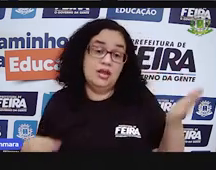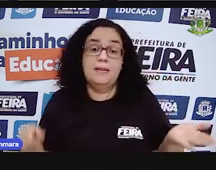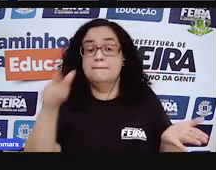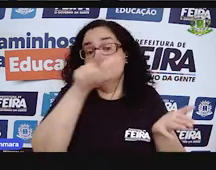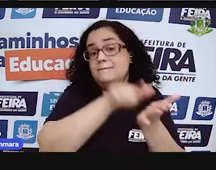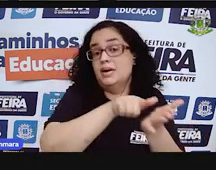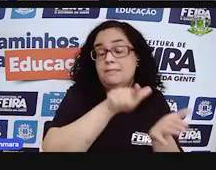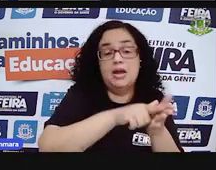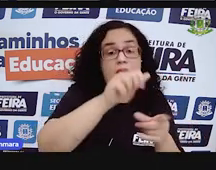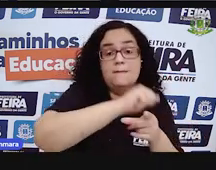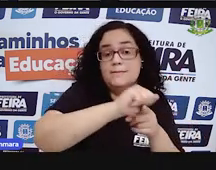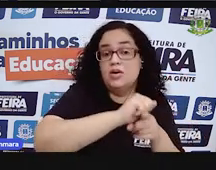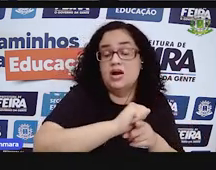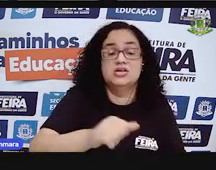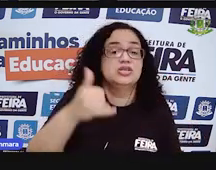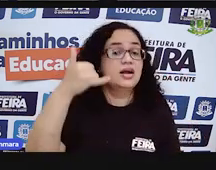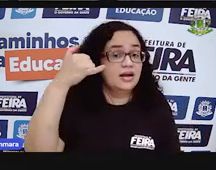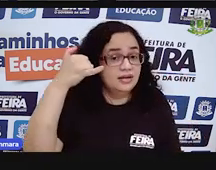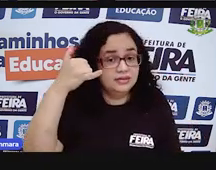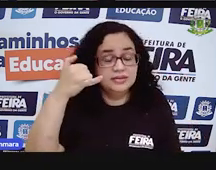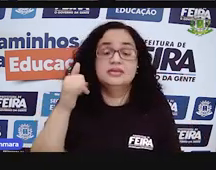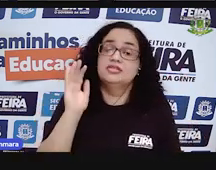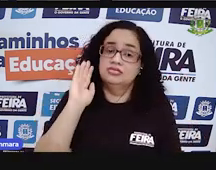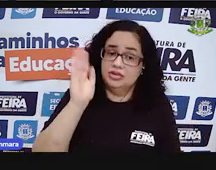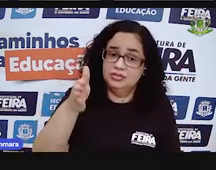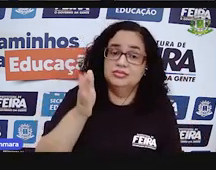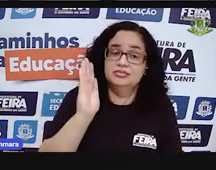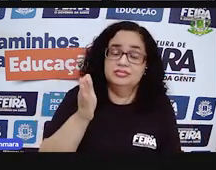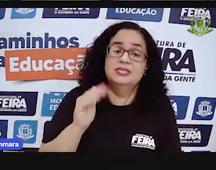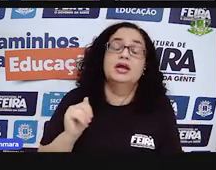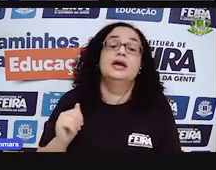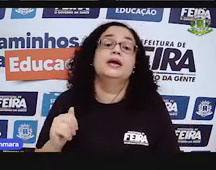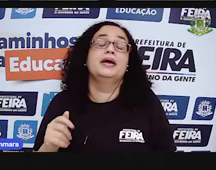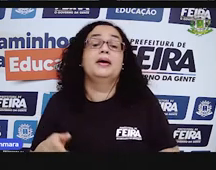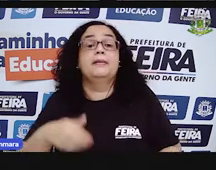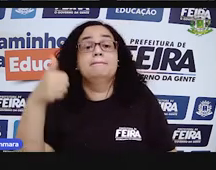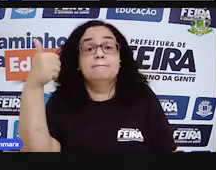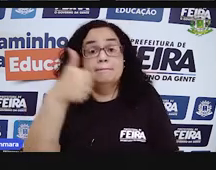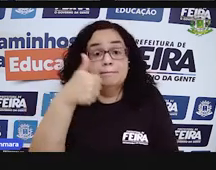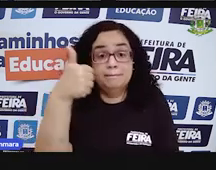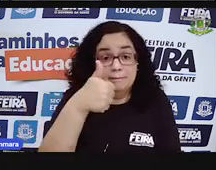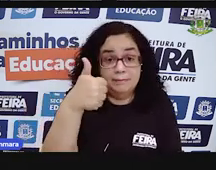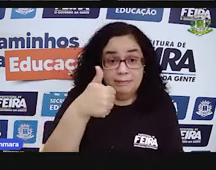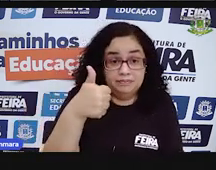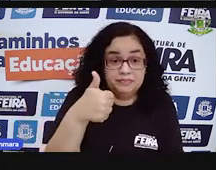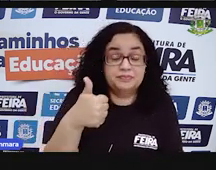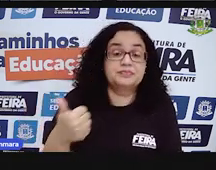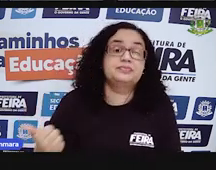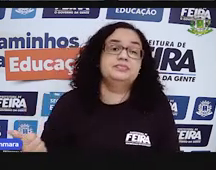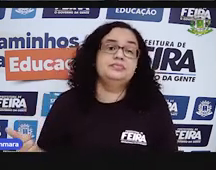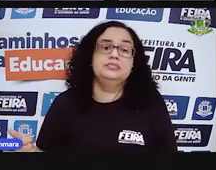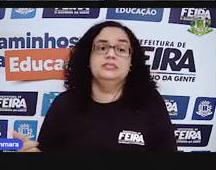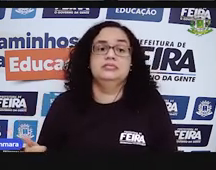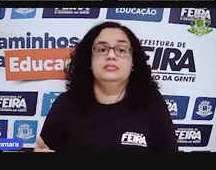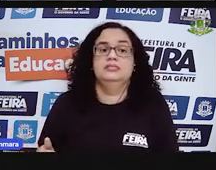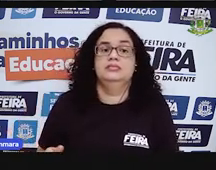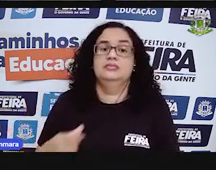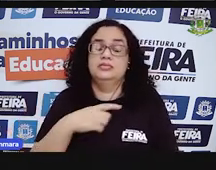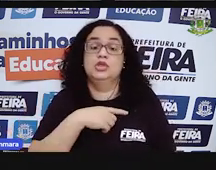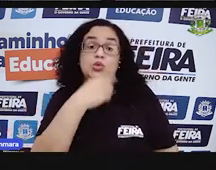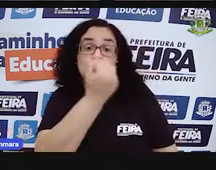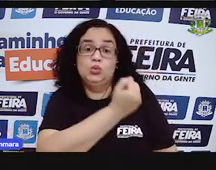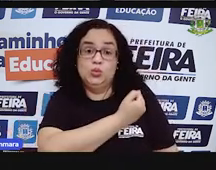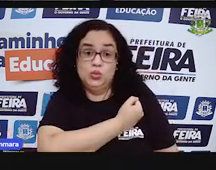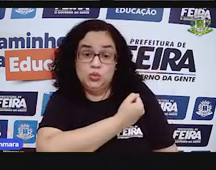papel, borracha, caneta. Vamos lá. Tá bom? Então, primeiro eu vou fazer o seguinte. Eu já peguei aqui os